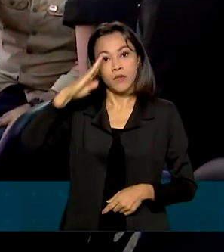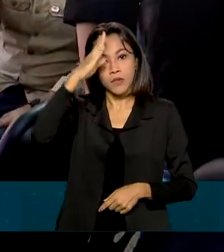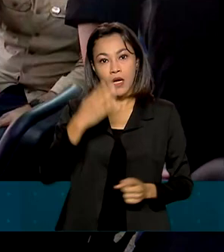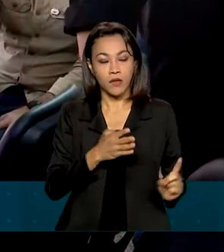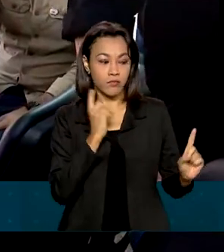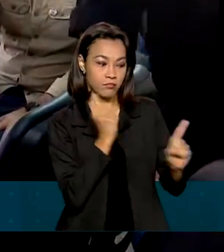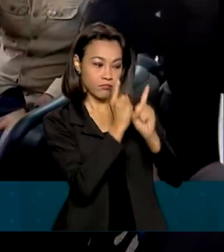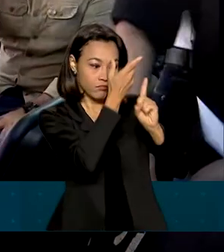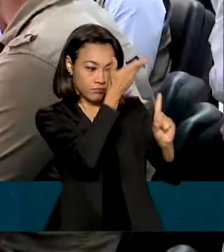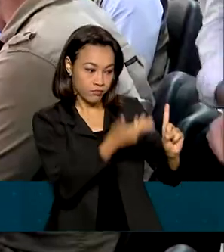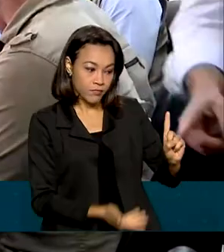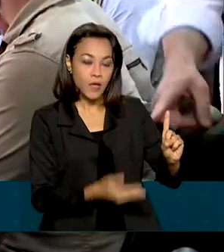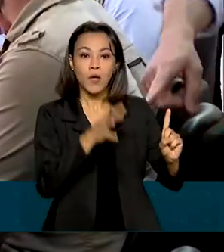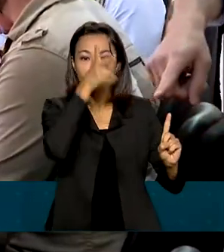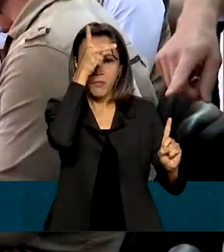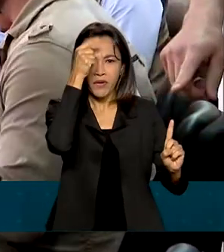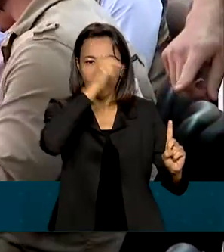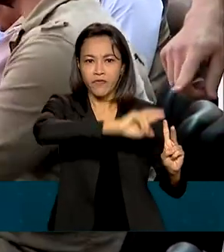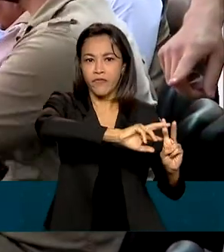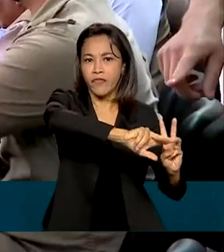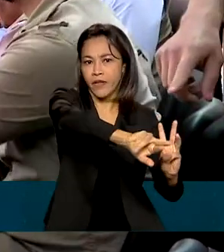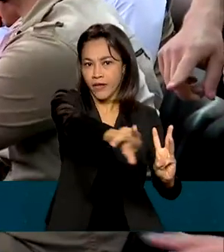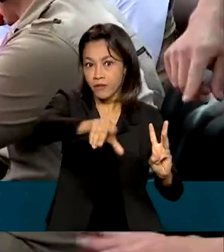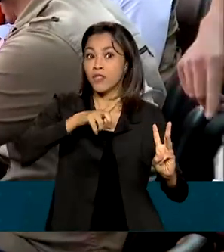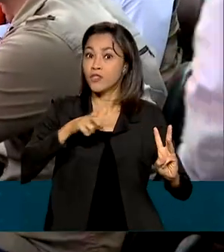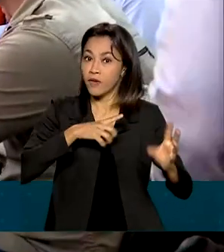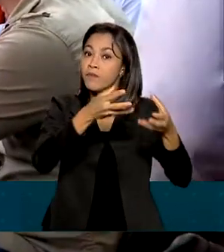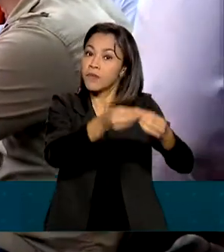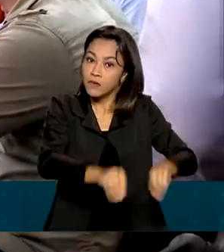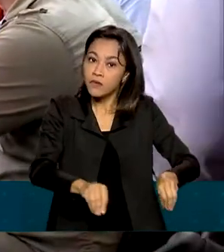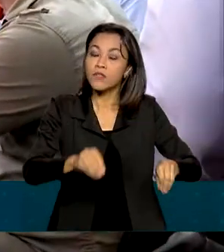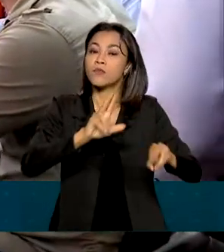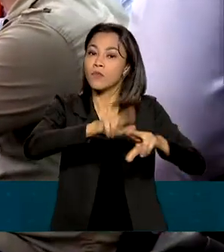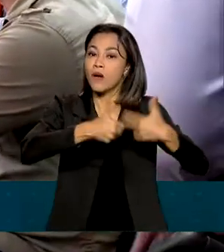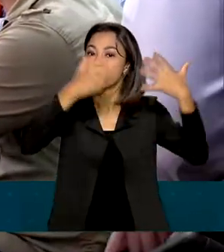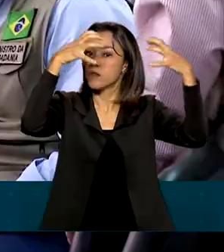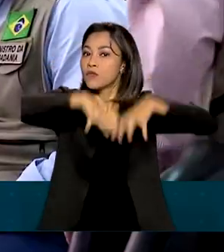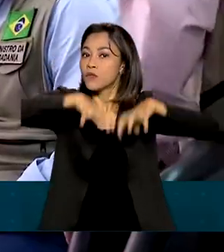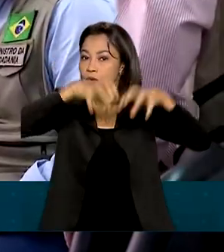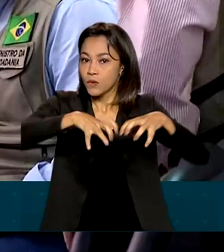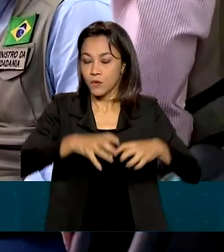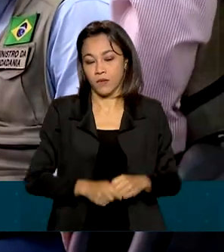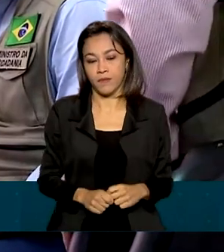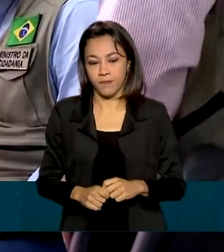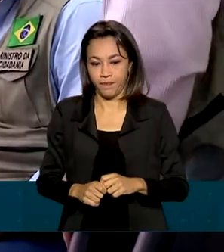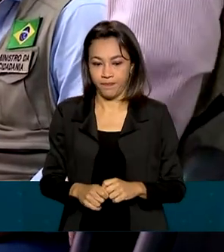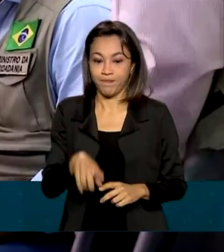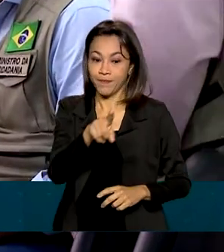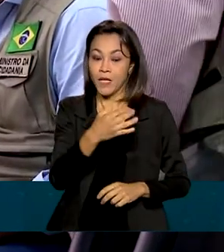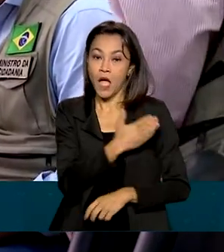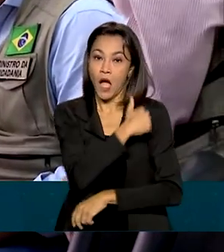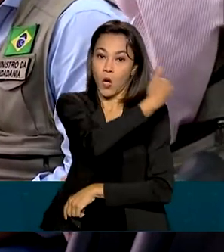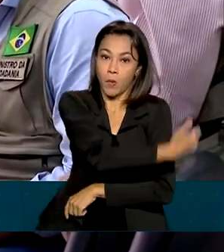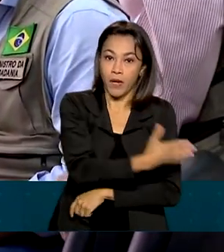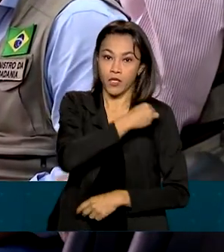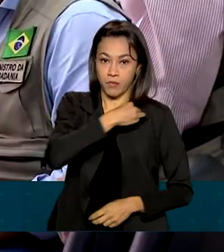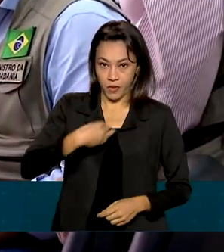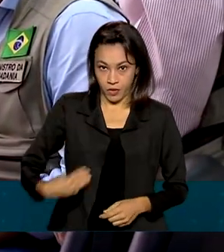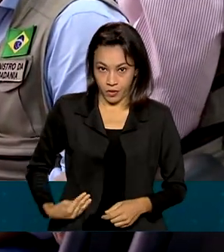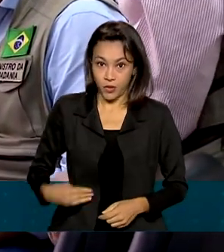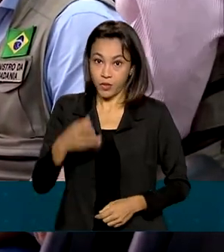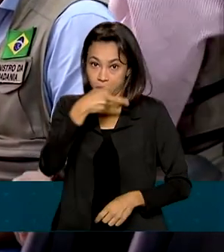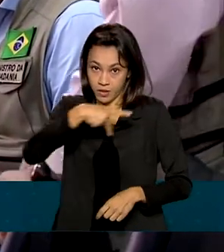prefeitos de cidades que também tiveram danos provocados pelas chuvas. Acompanhado de ministros, ele